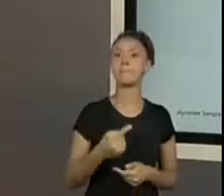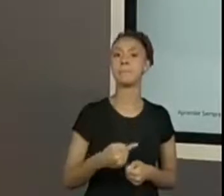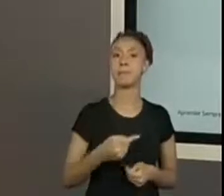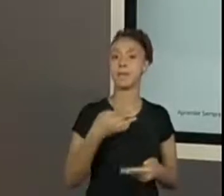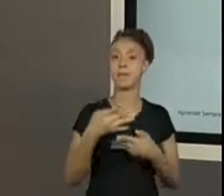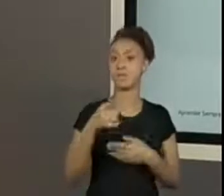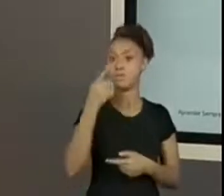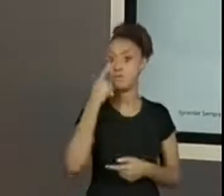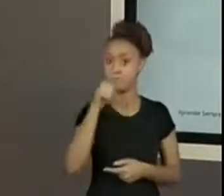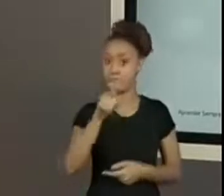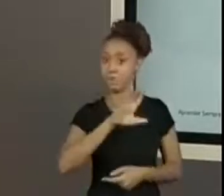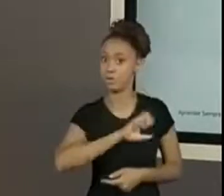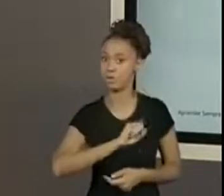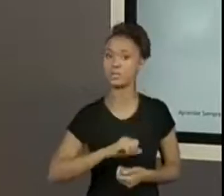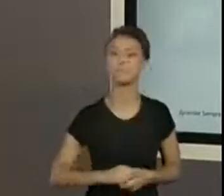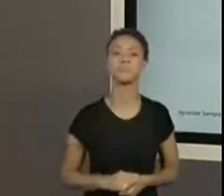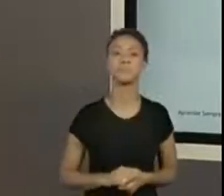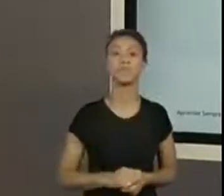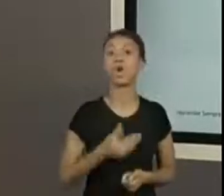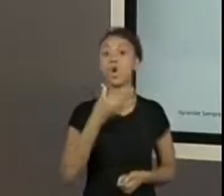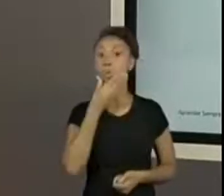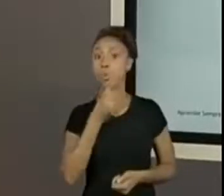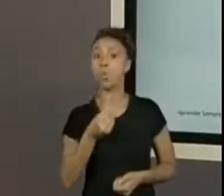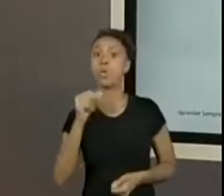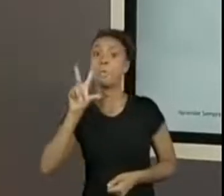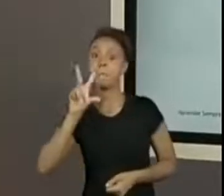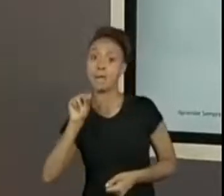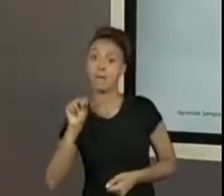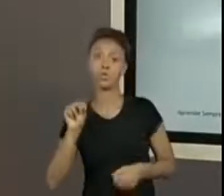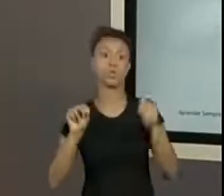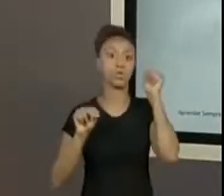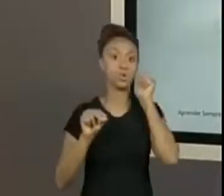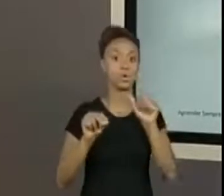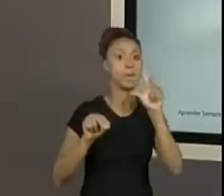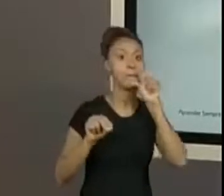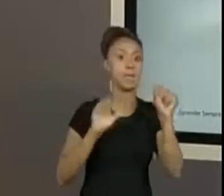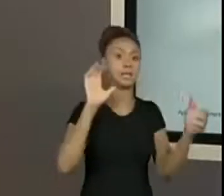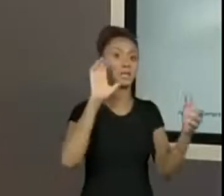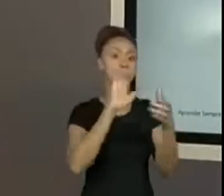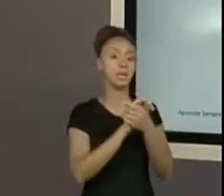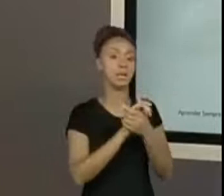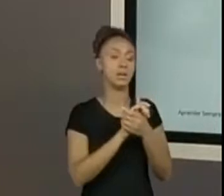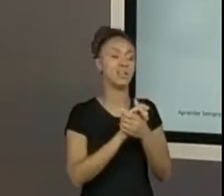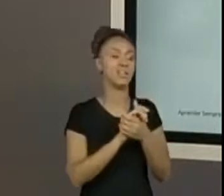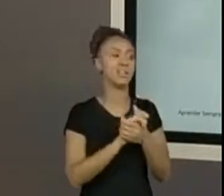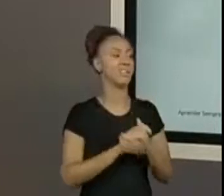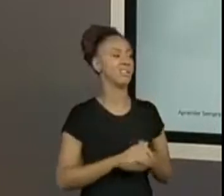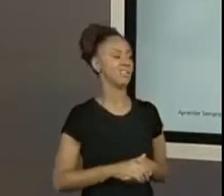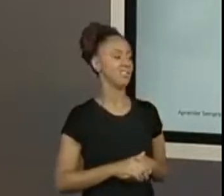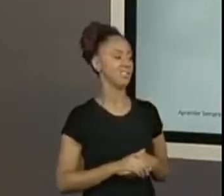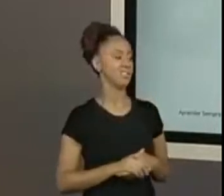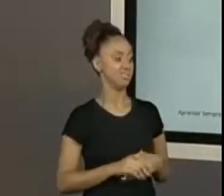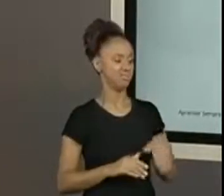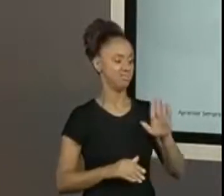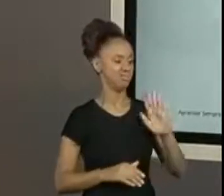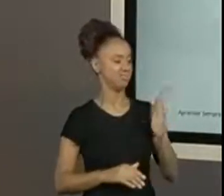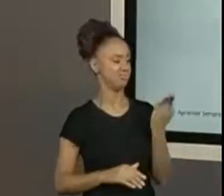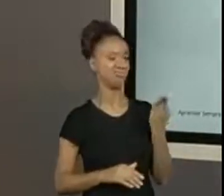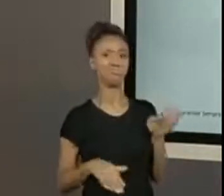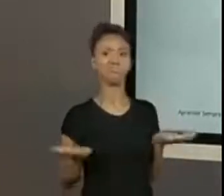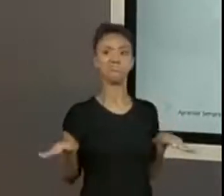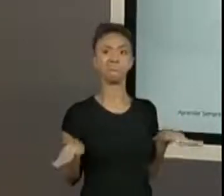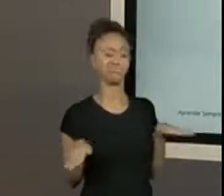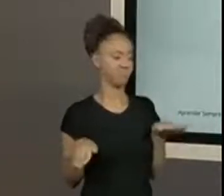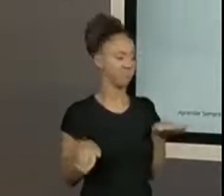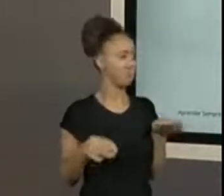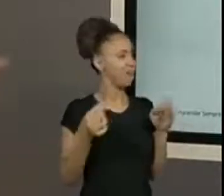Vê se vocês curtem essa. O pato casou com a pata, depois de perder a esperança, pois não tinha os dedos, pois tinha os dedos